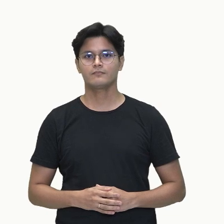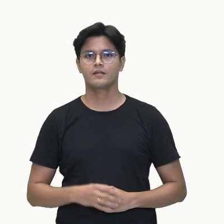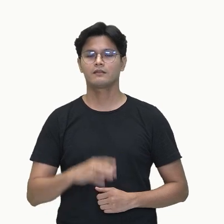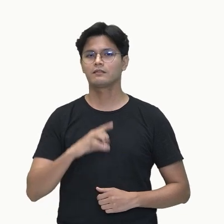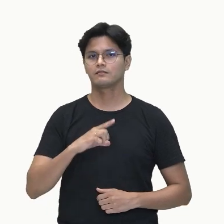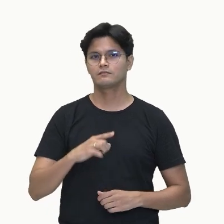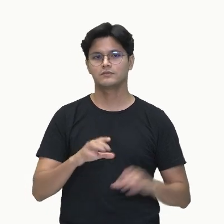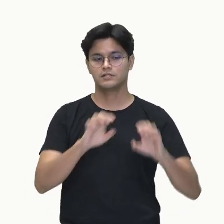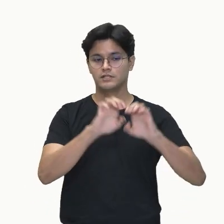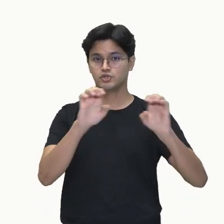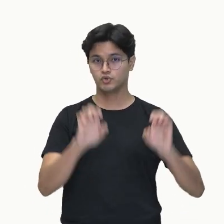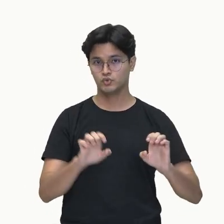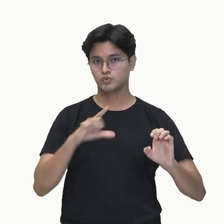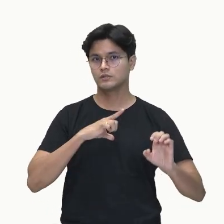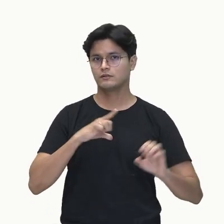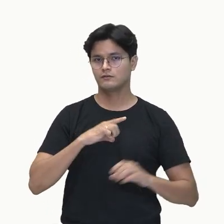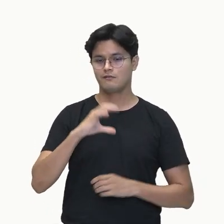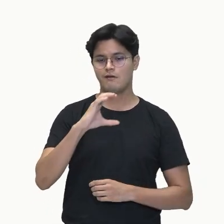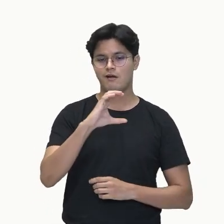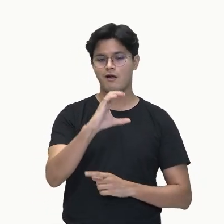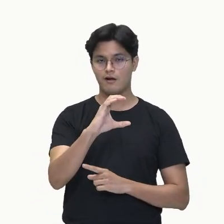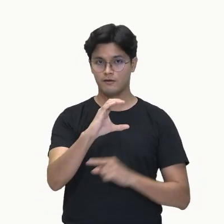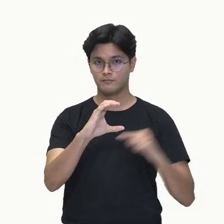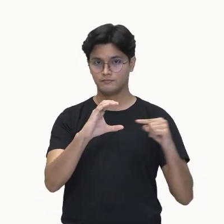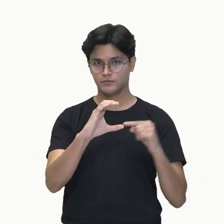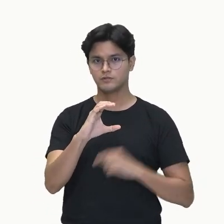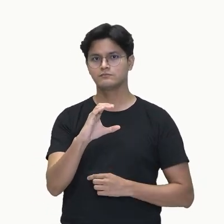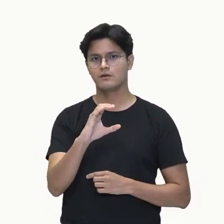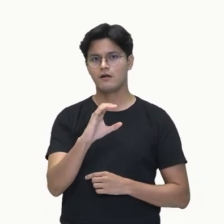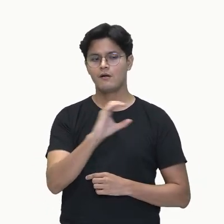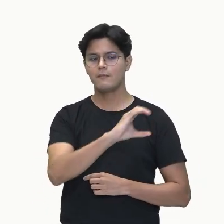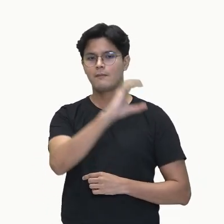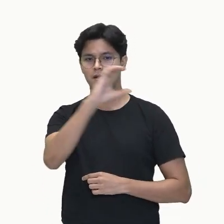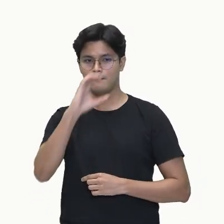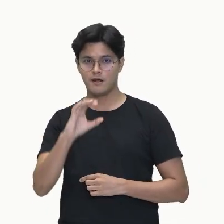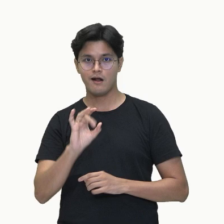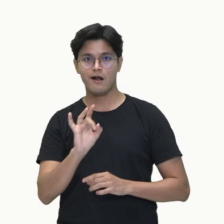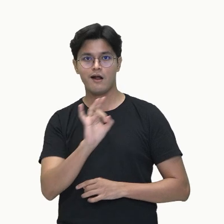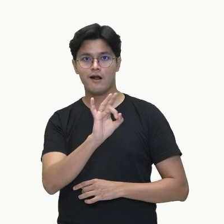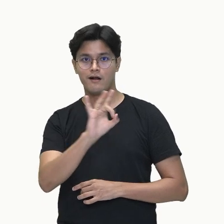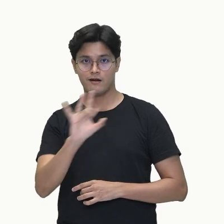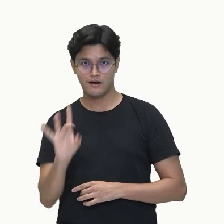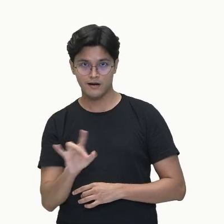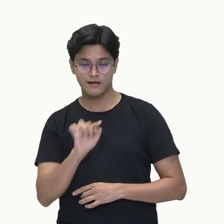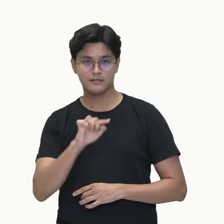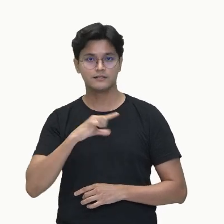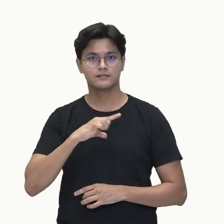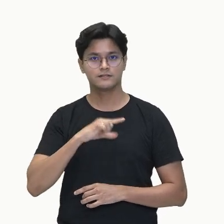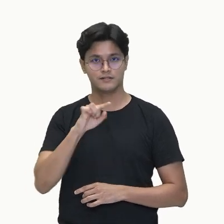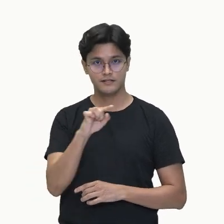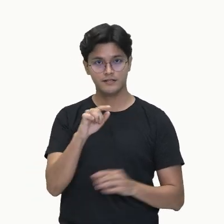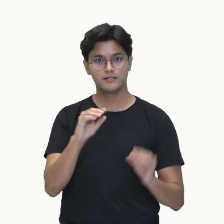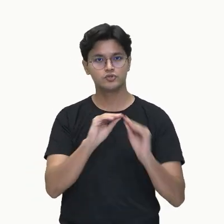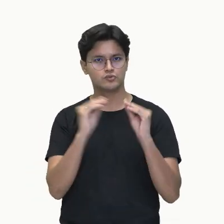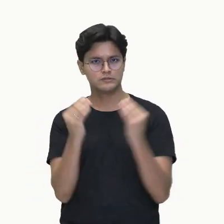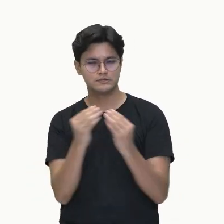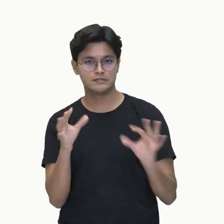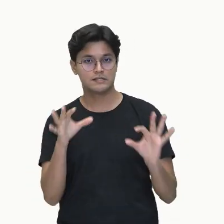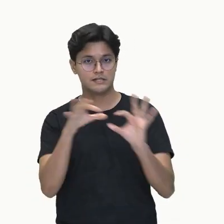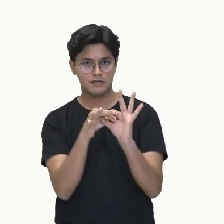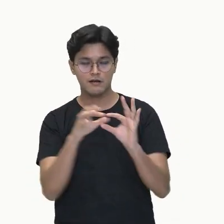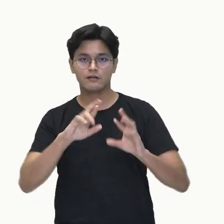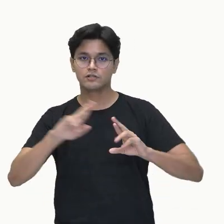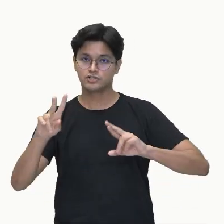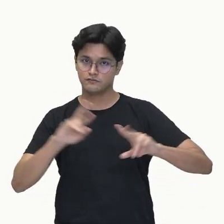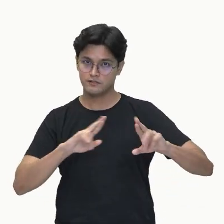tem ligantes diferentes. Isso é uma condição para que ocorra a isomeria geométrica.